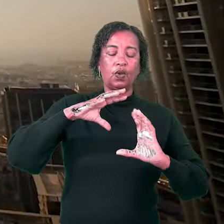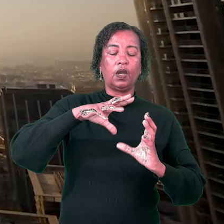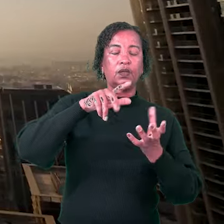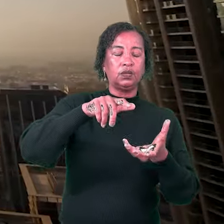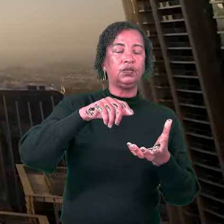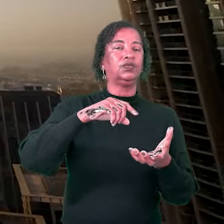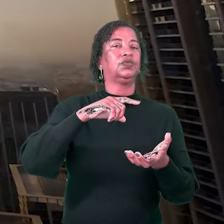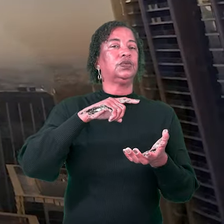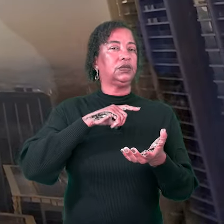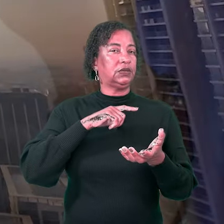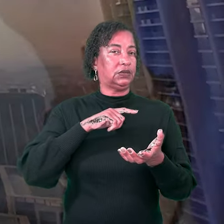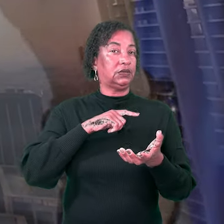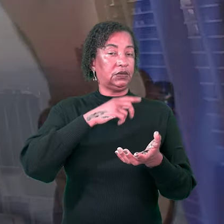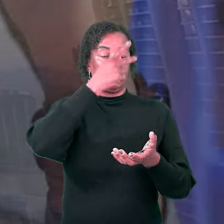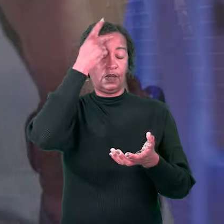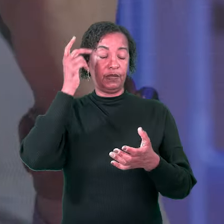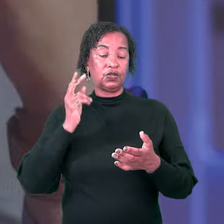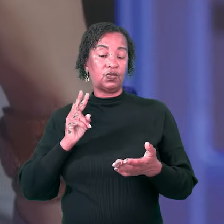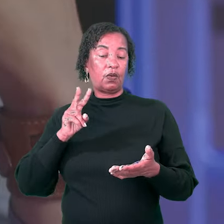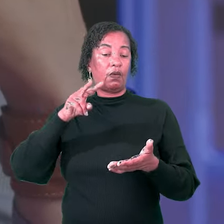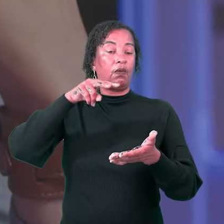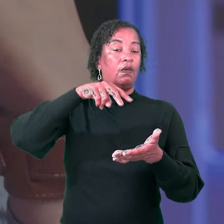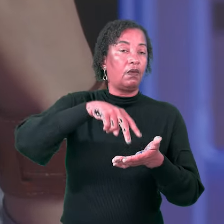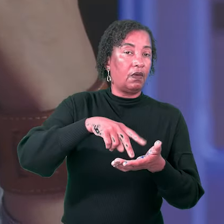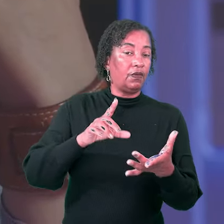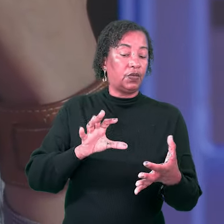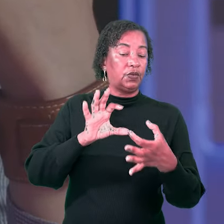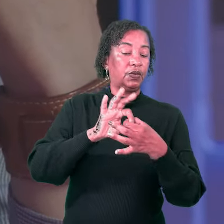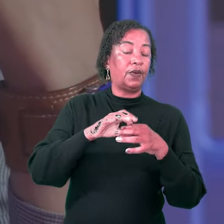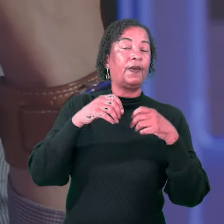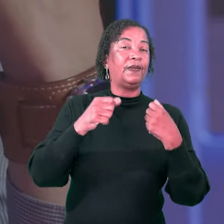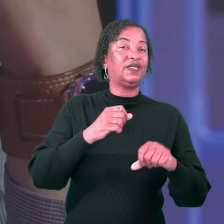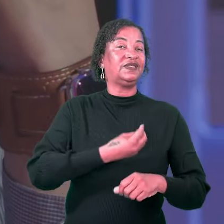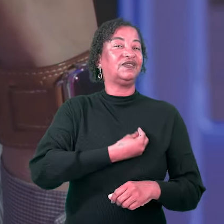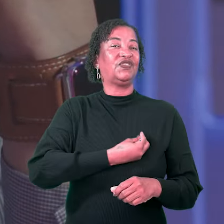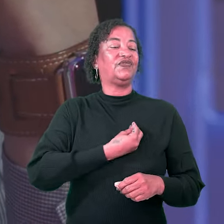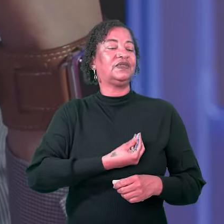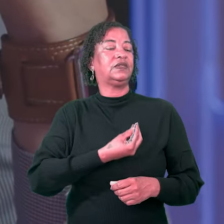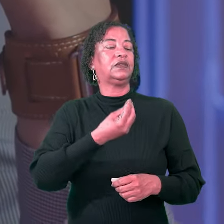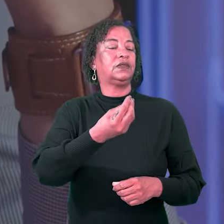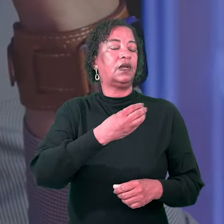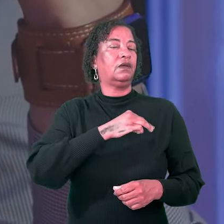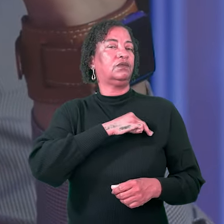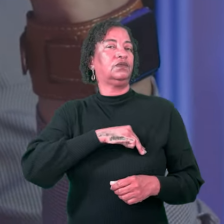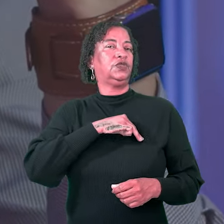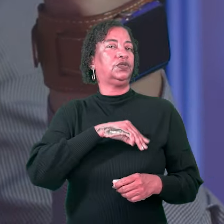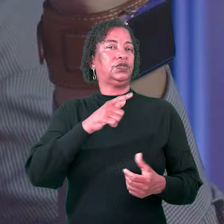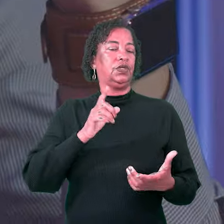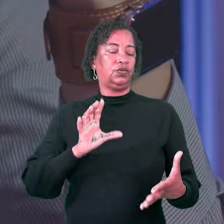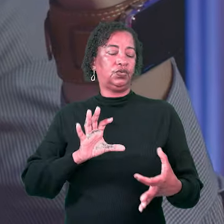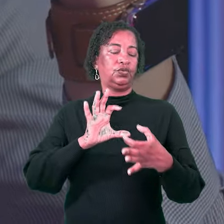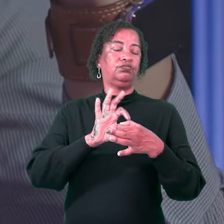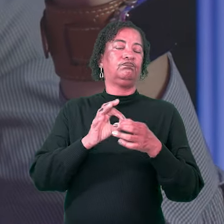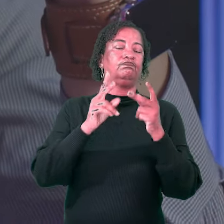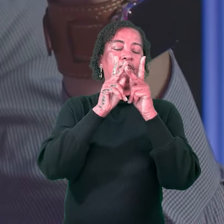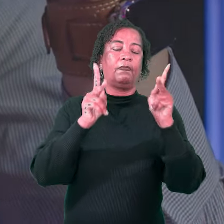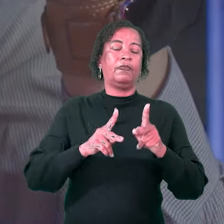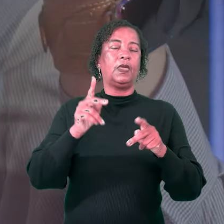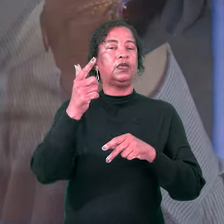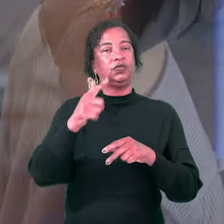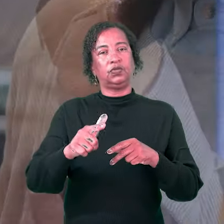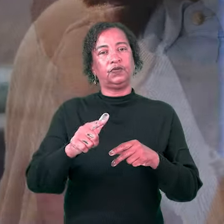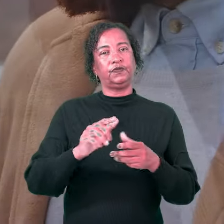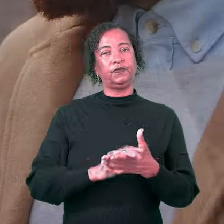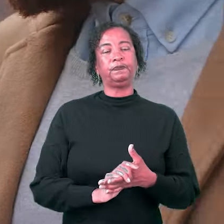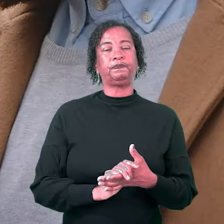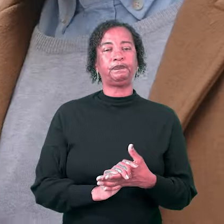ocasiões em que o reconciliador tem que dar sua vida por causa do ministério de reconciliação. Os discípulos de Cristo, os